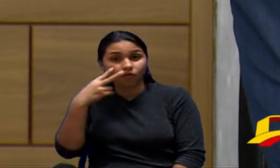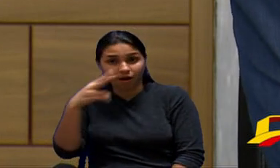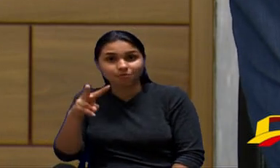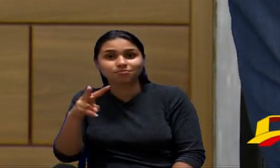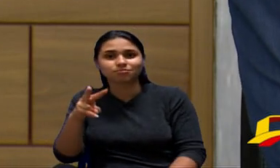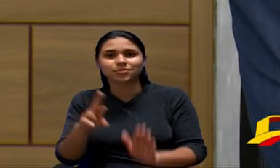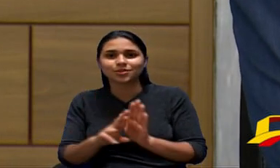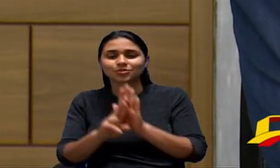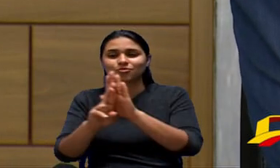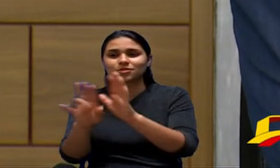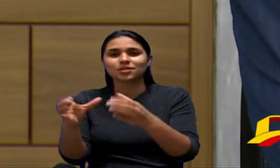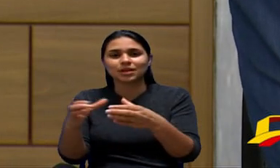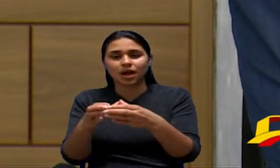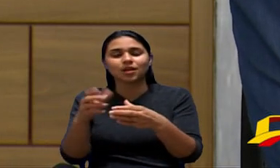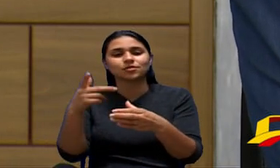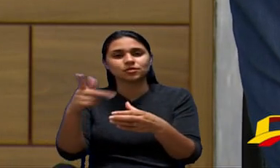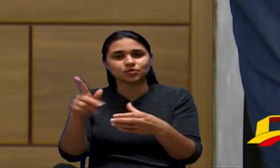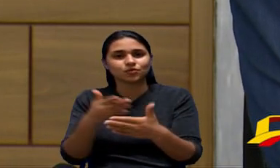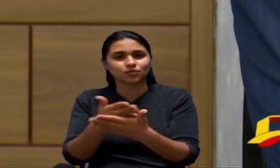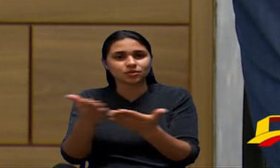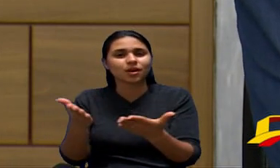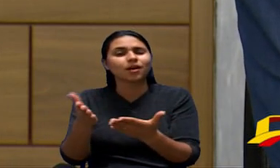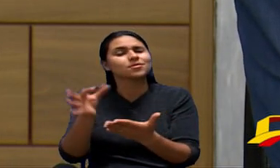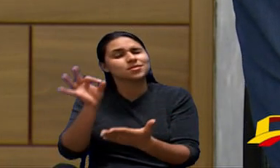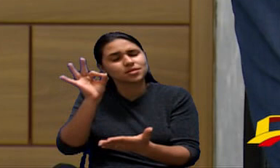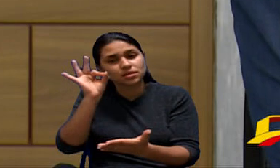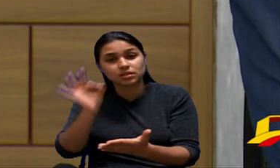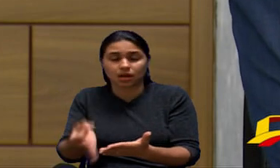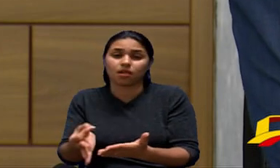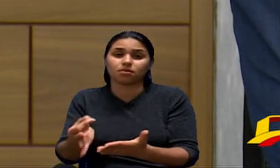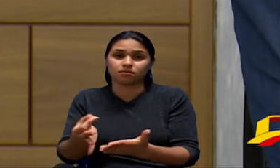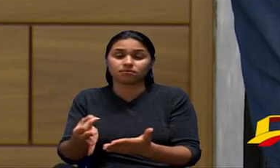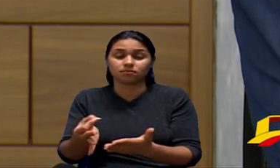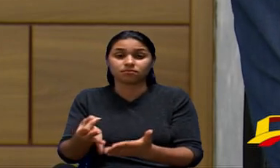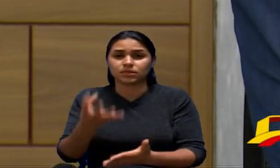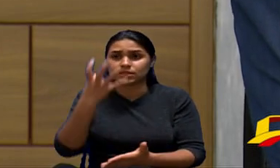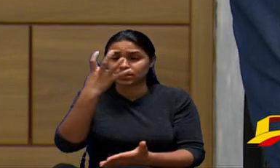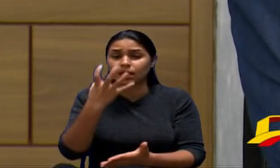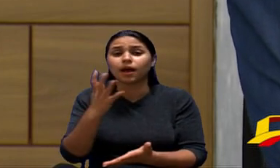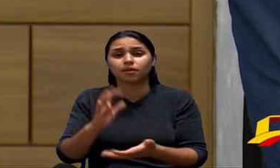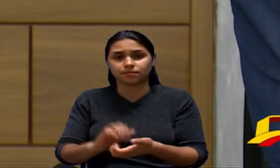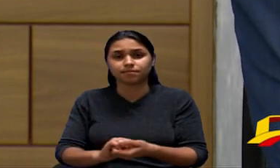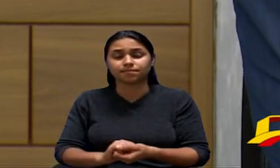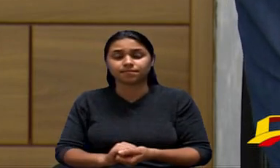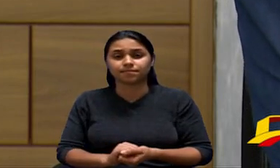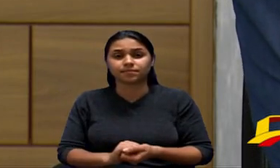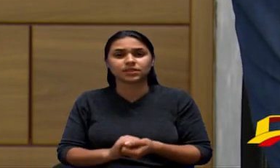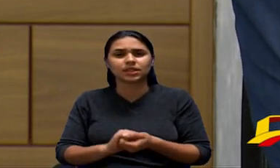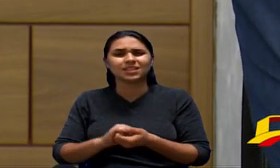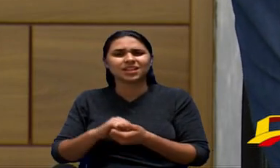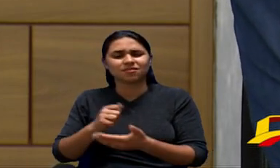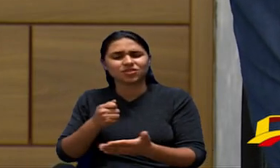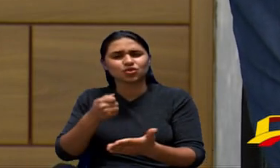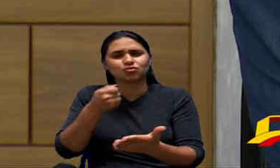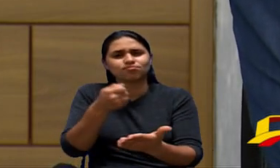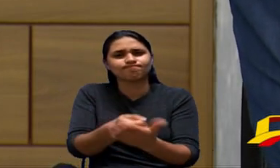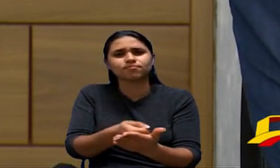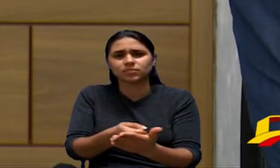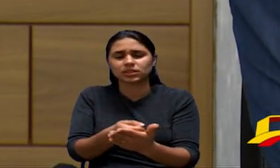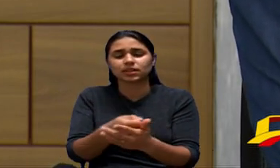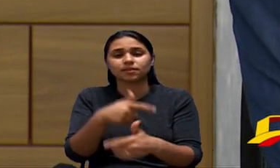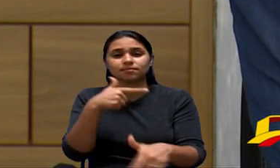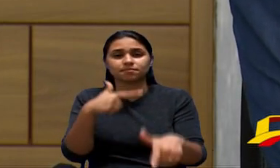parabenizar vocês faço isso esse trabalho junto com vocês a defender esses frentistas porque eu sinto